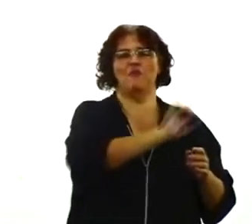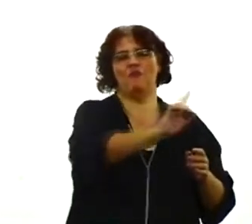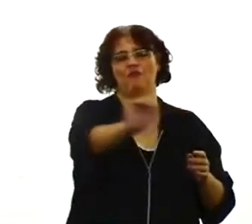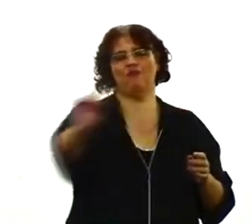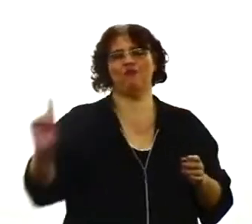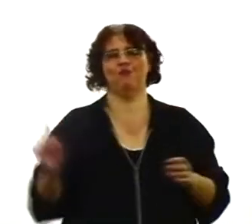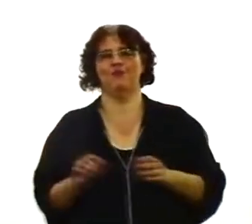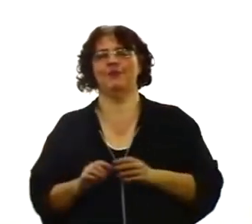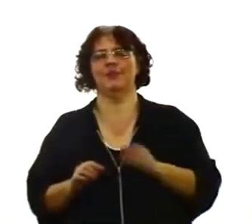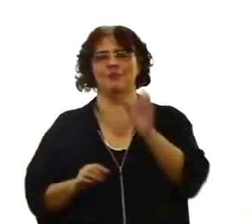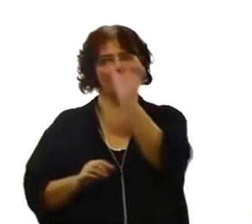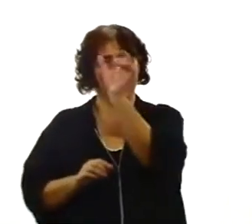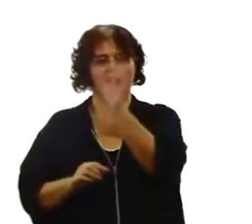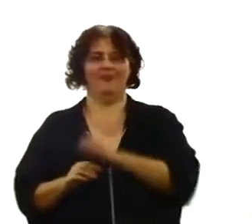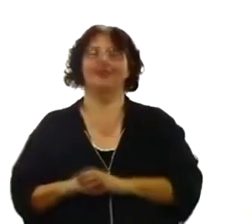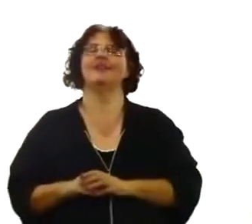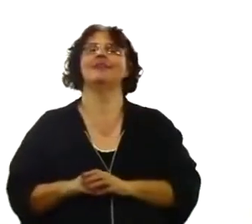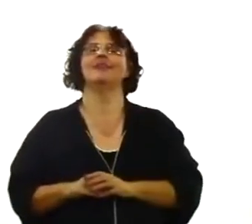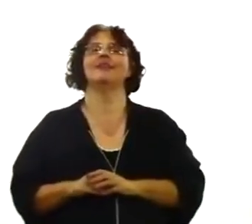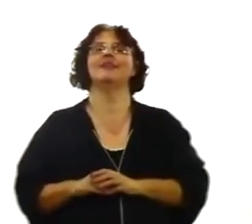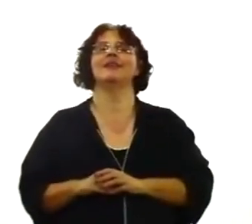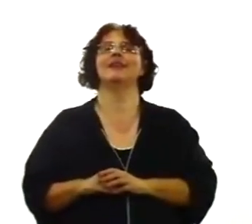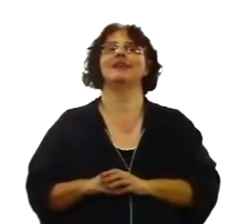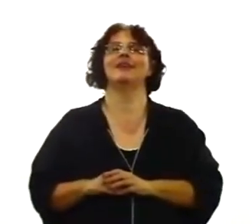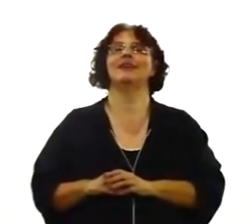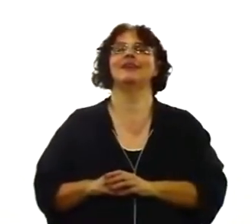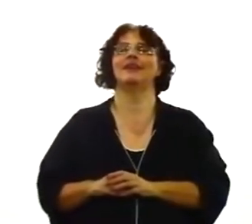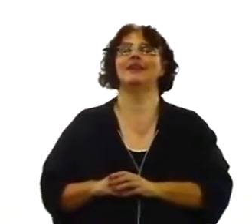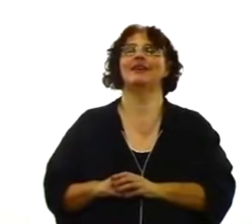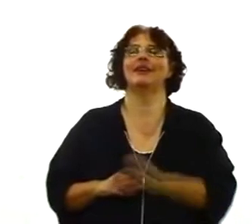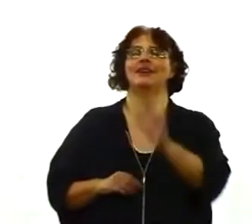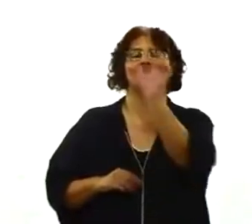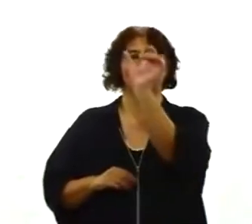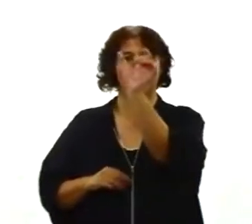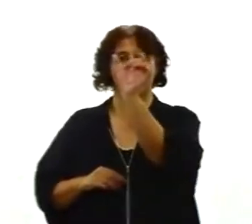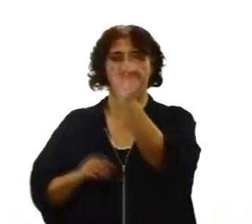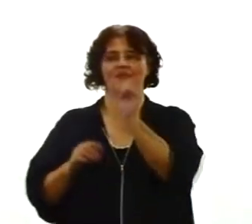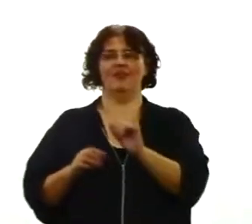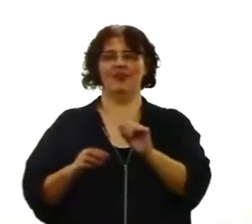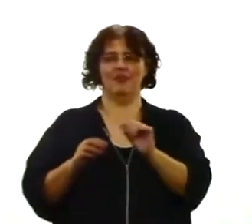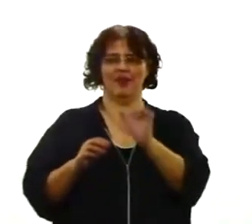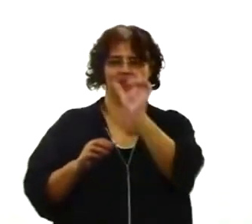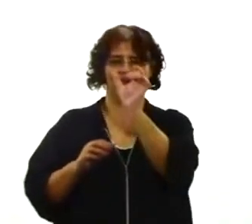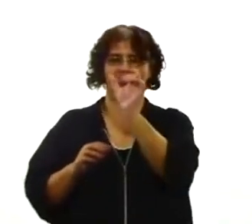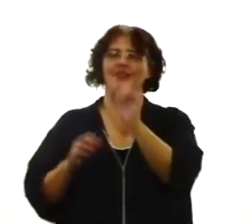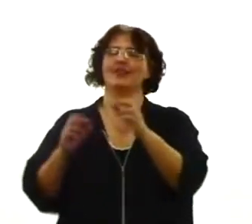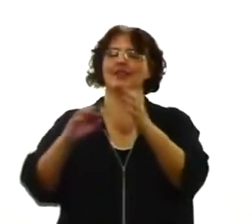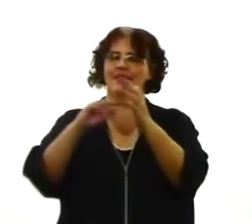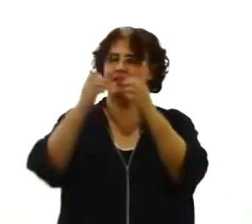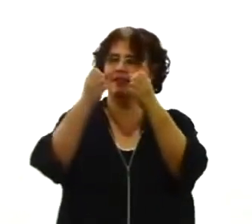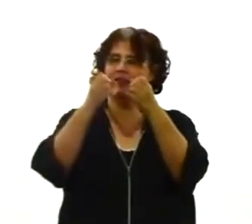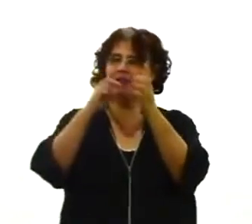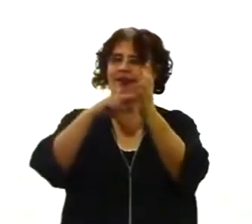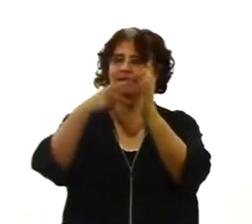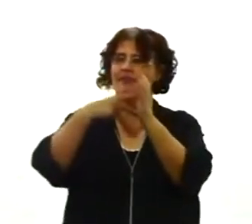tudo em todos? É que Deus será o soberano imediato. Ou seja, sem